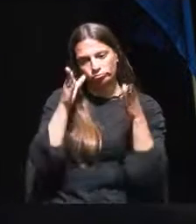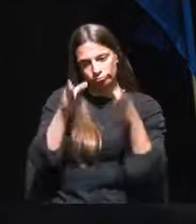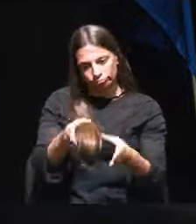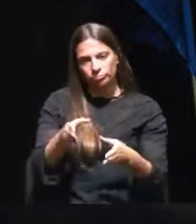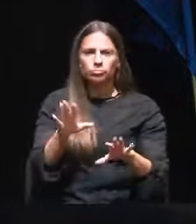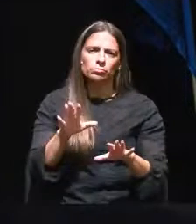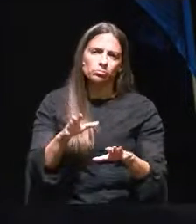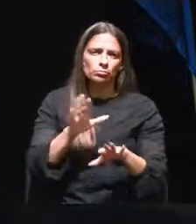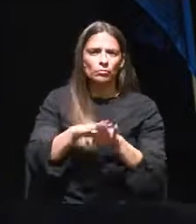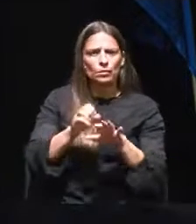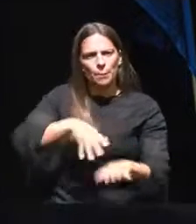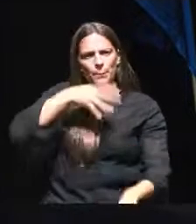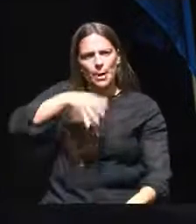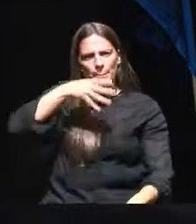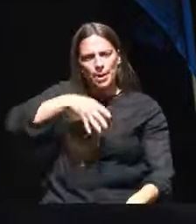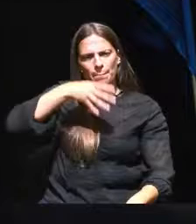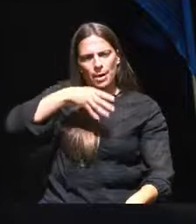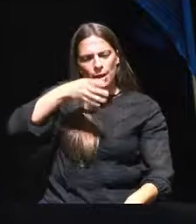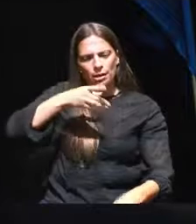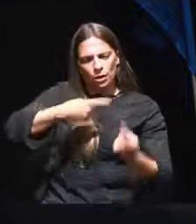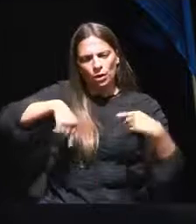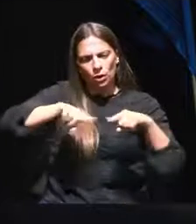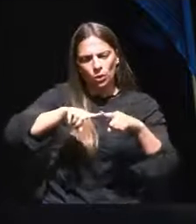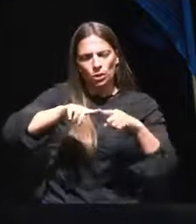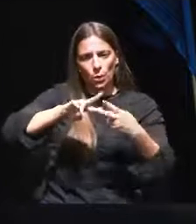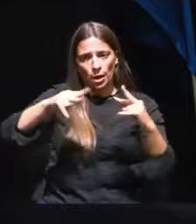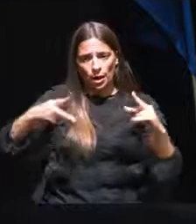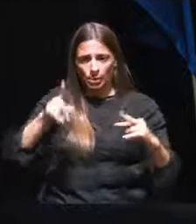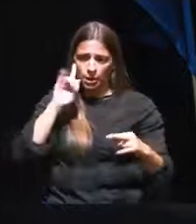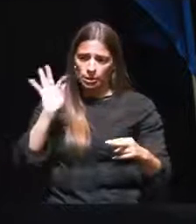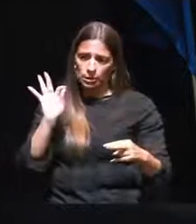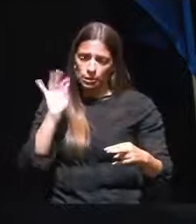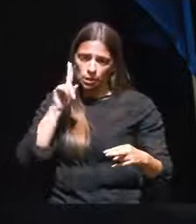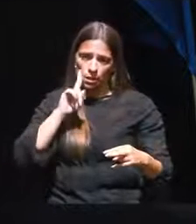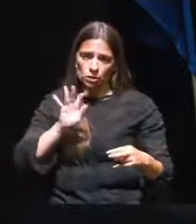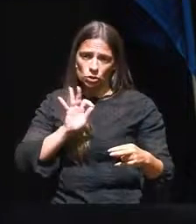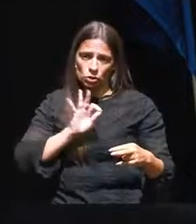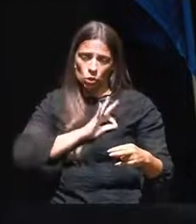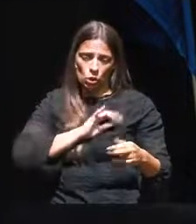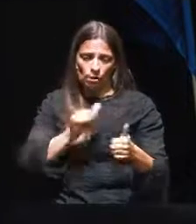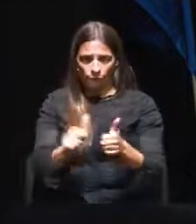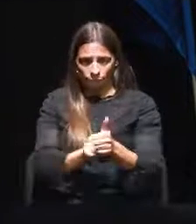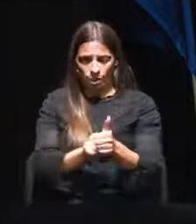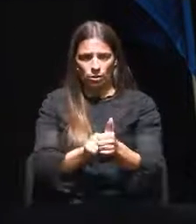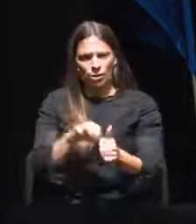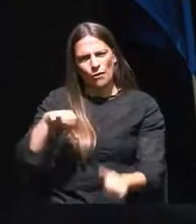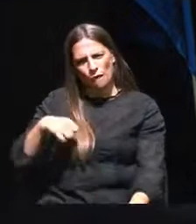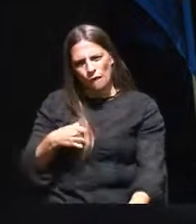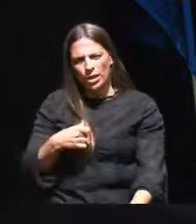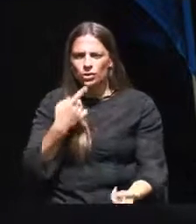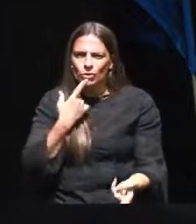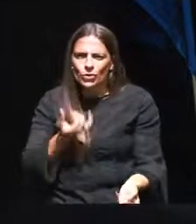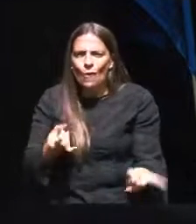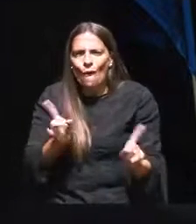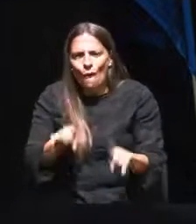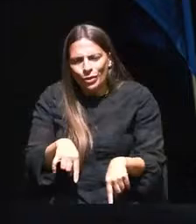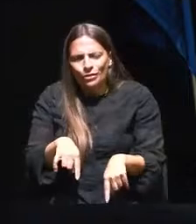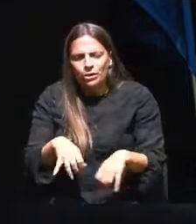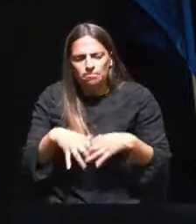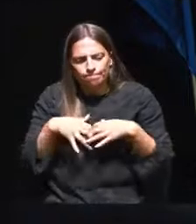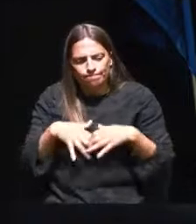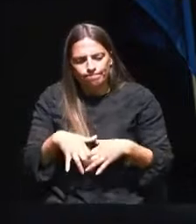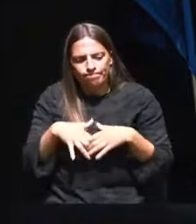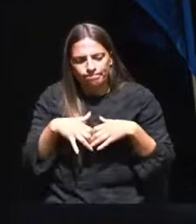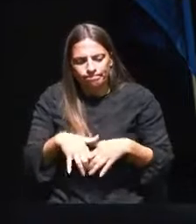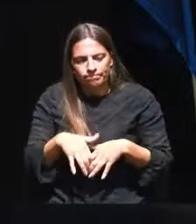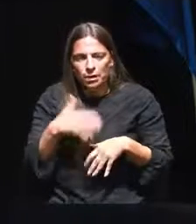com as explicações prestadas em reunião de Câmara pela Senhora Vereadora, os verdes registaram novas dúvidas para as quais